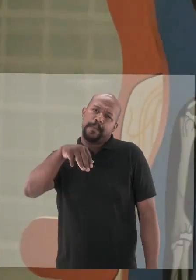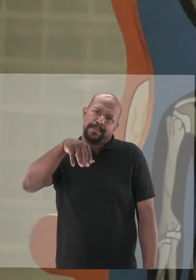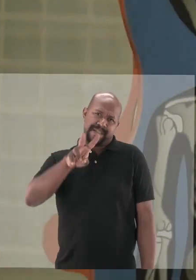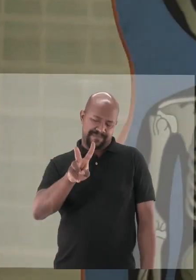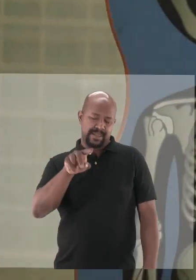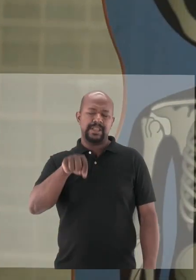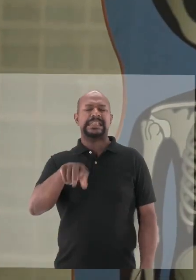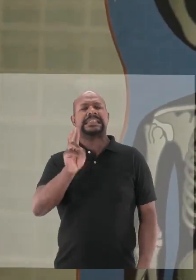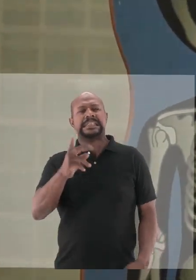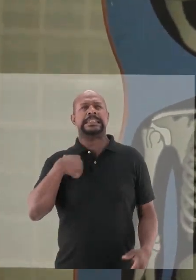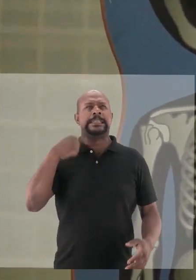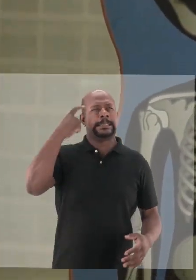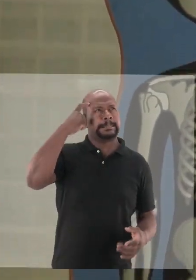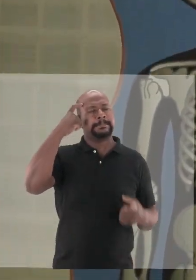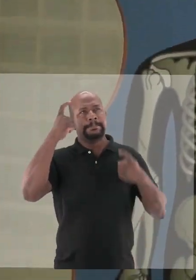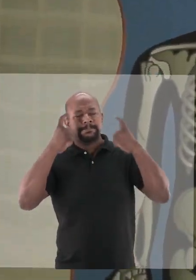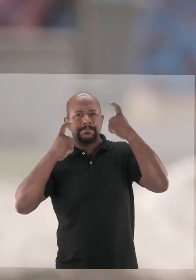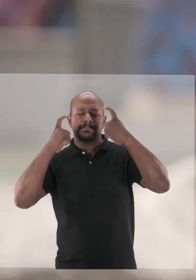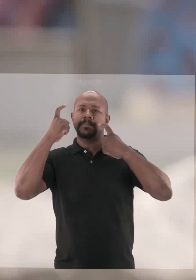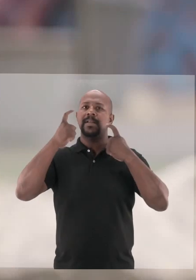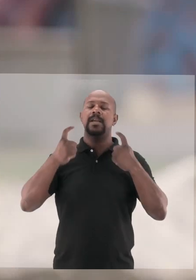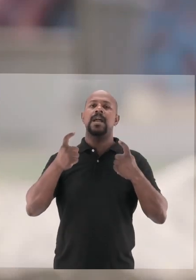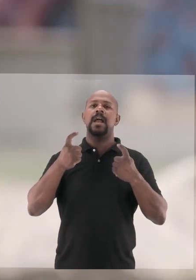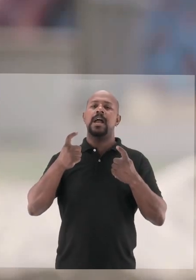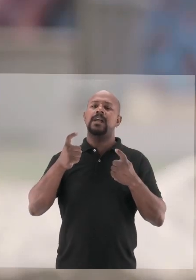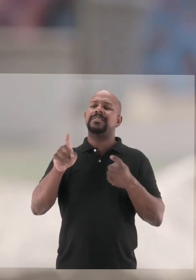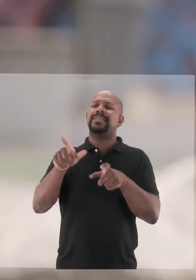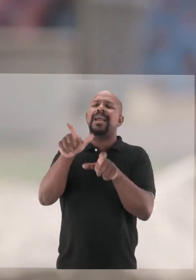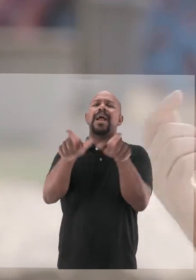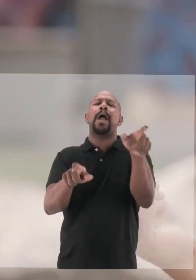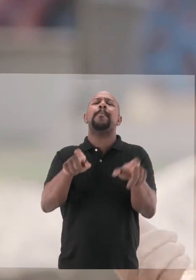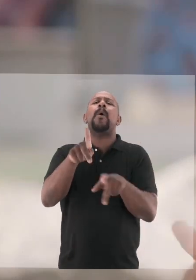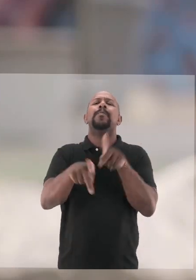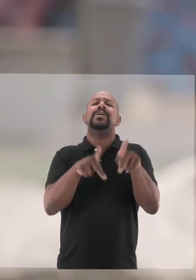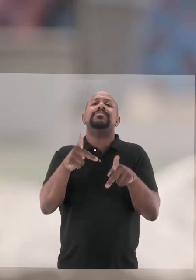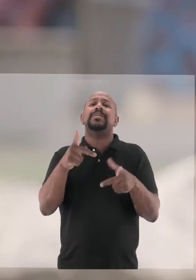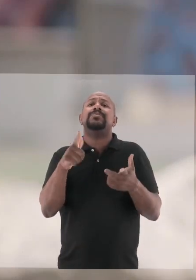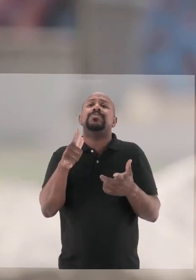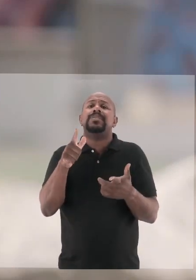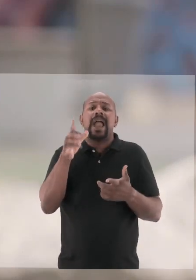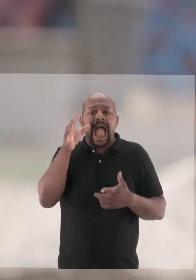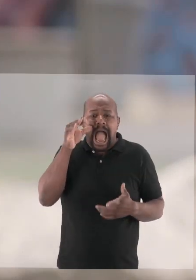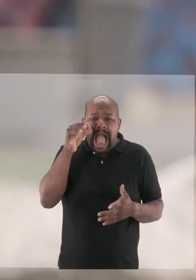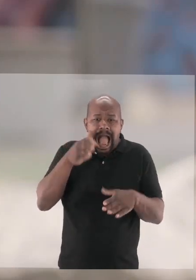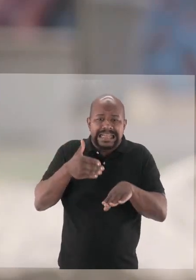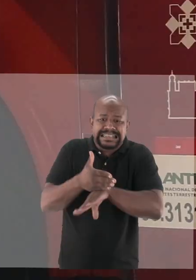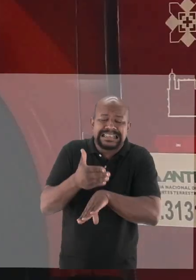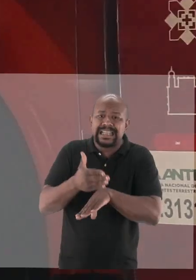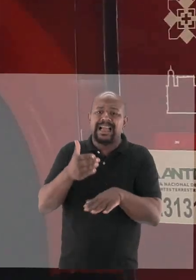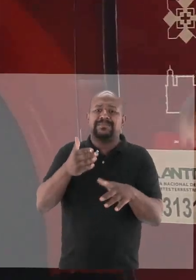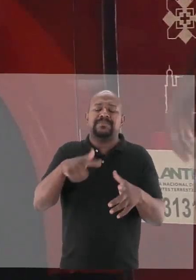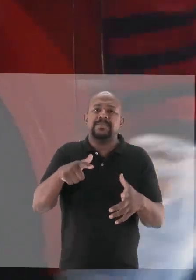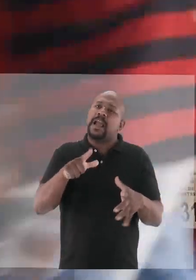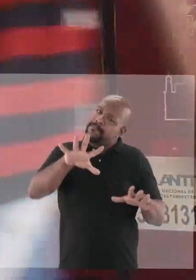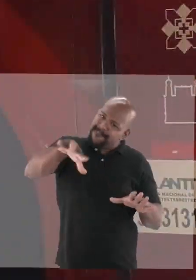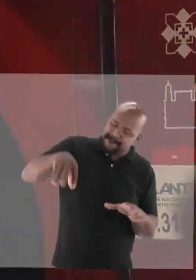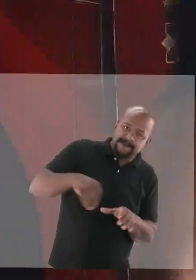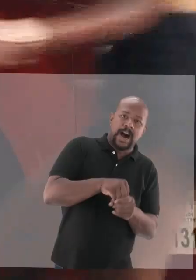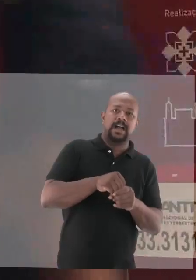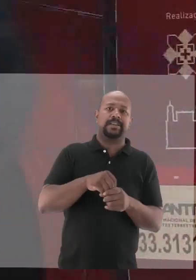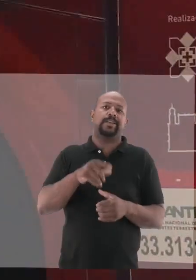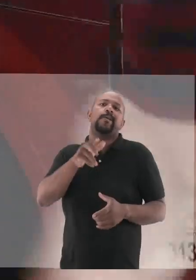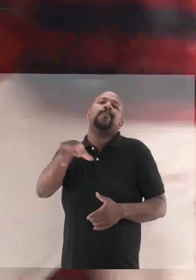O Museu da Vida sempre teve a preocupação de incorporar populações que não têm acesso aos equipamentos